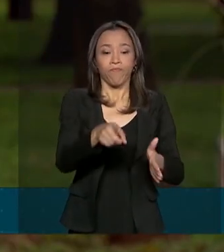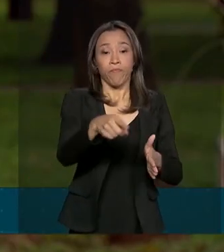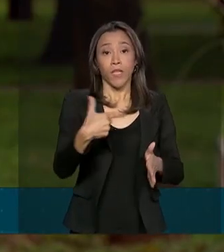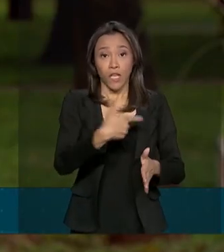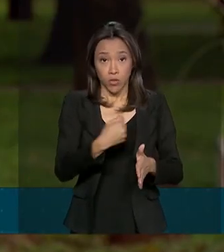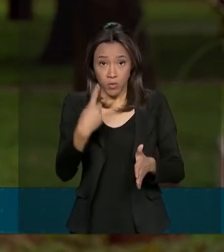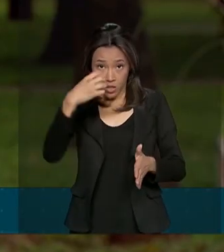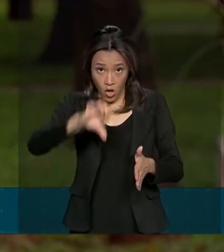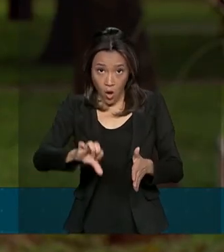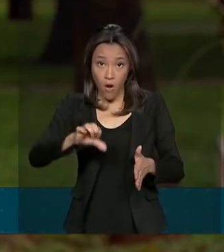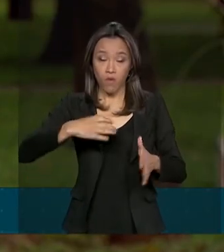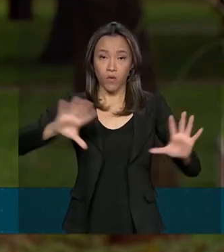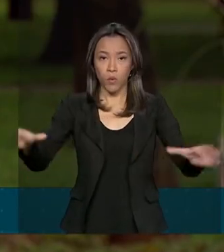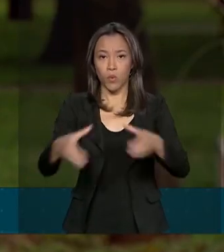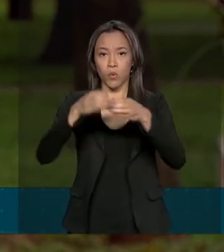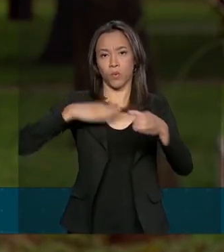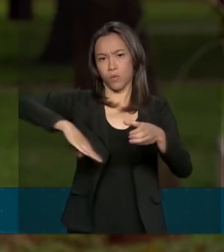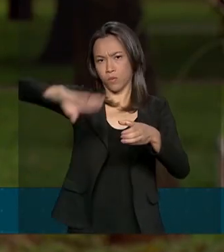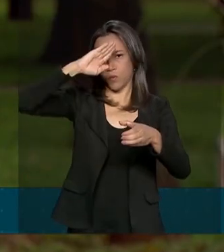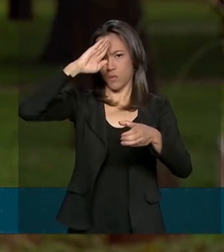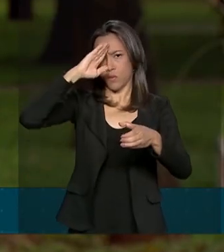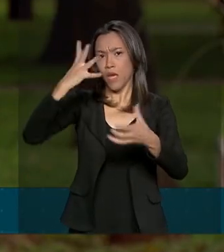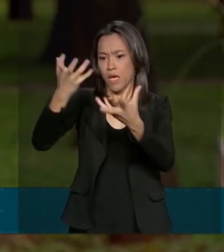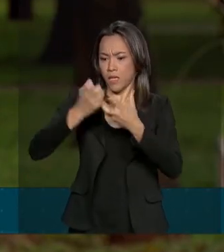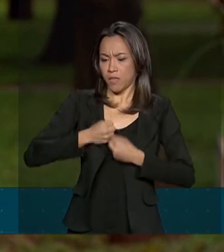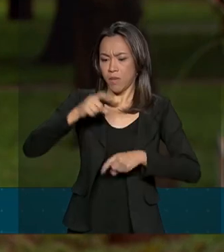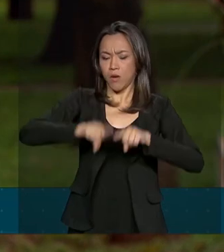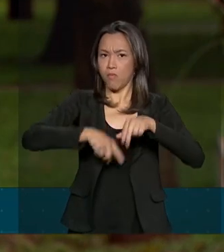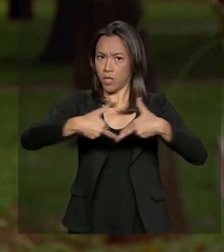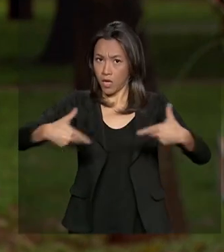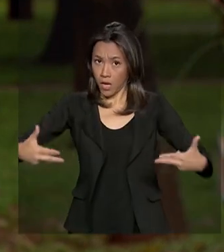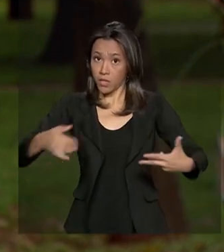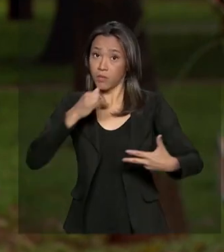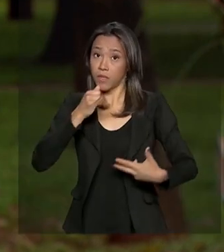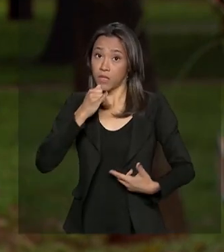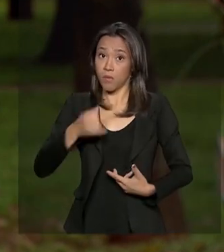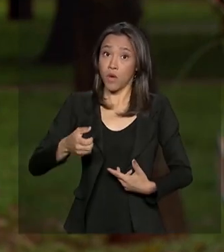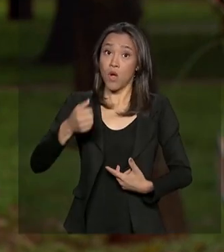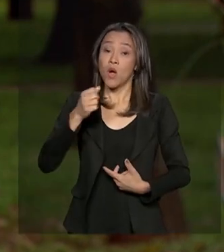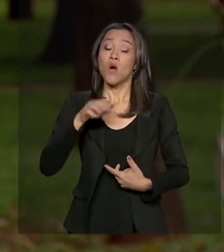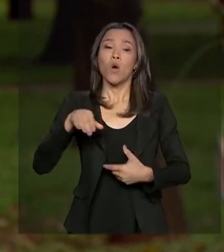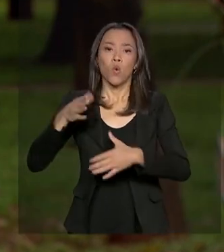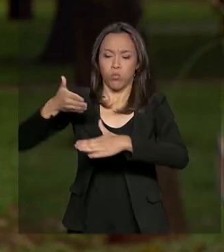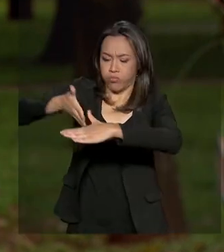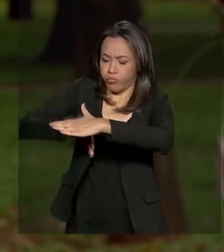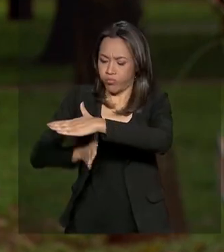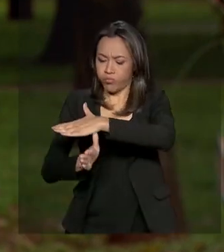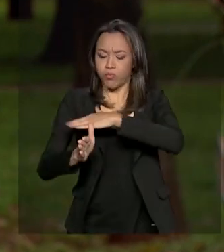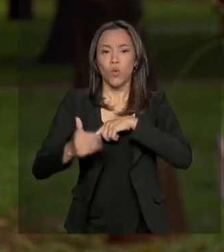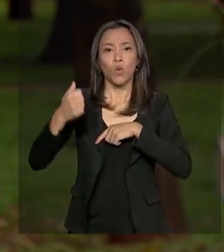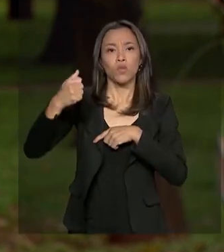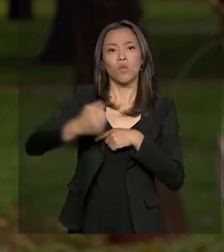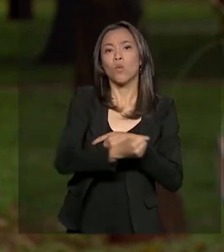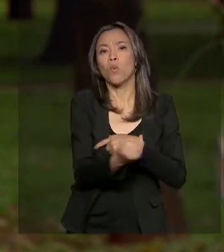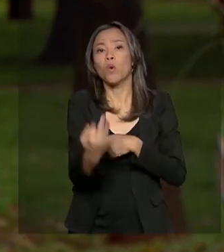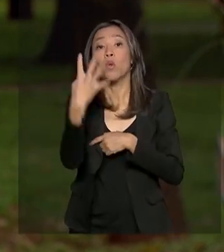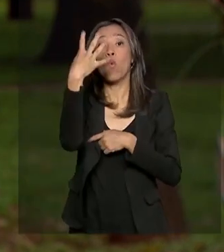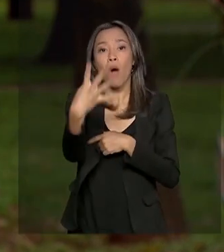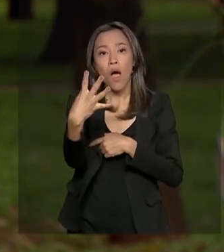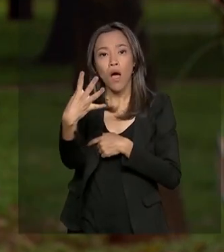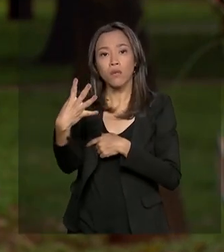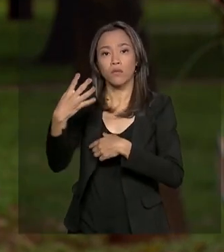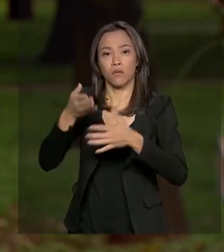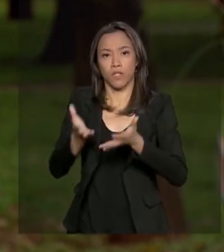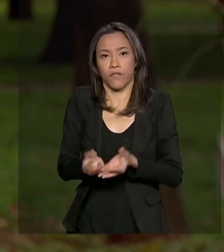Forças Armadas também receberam novos equipamentos. No estaleiro, o submarino Humaitá, o segundo dos quatro previstos para serem